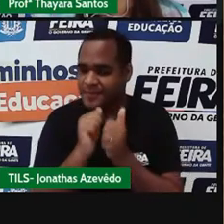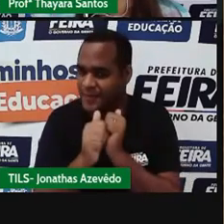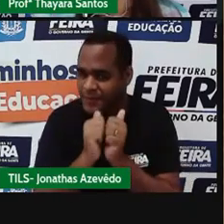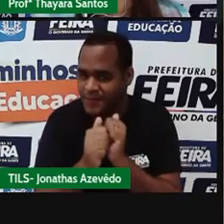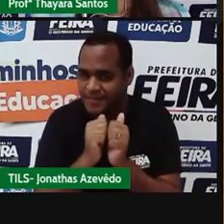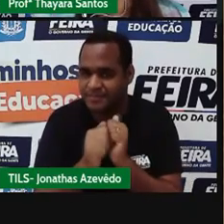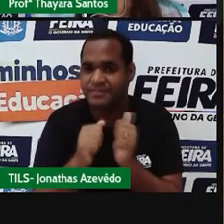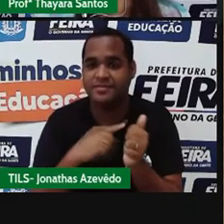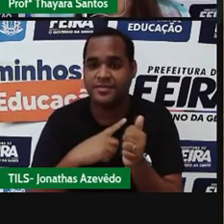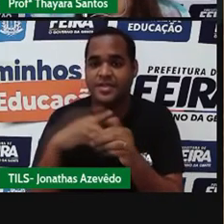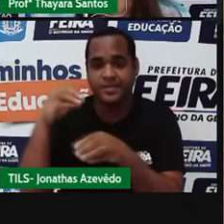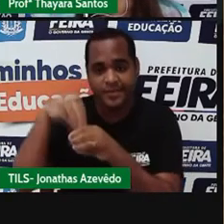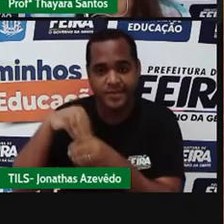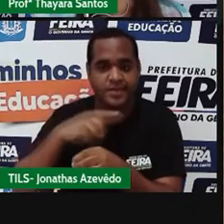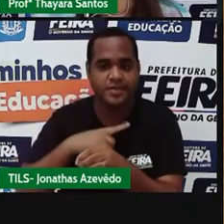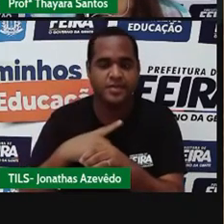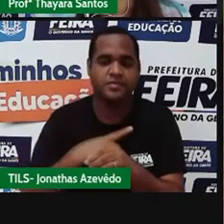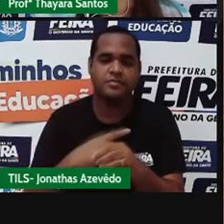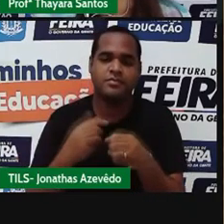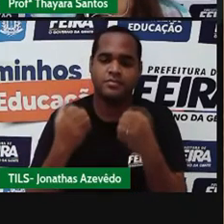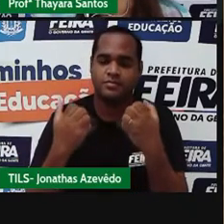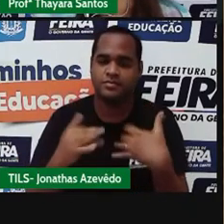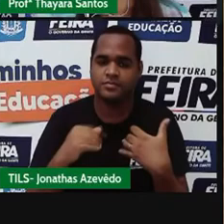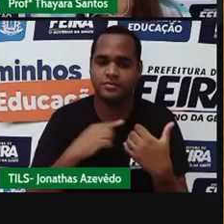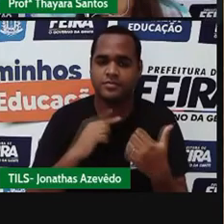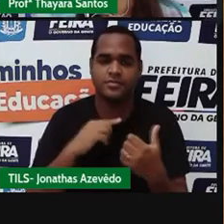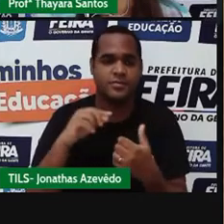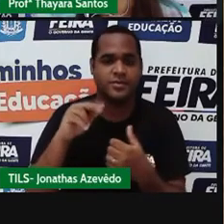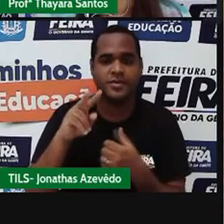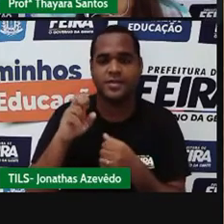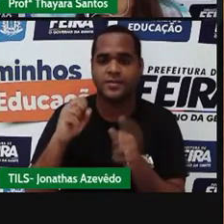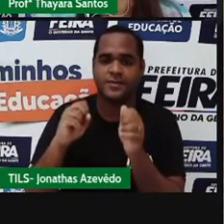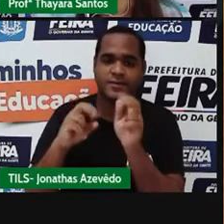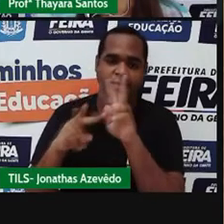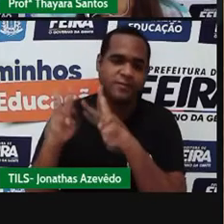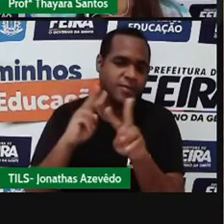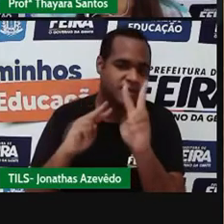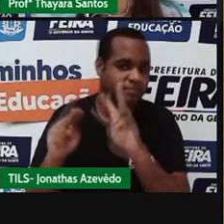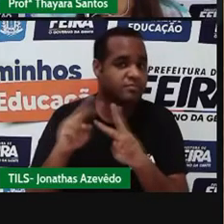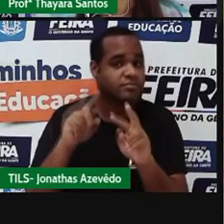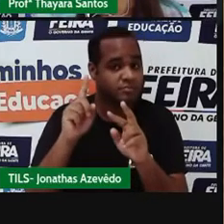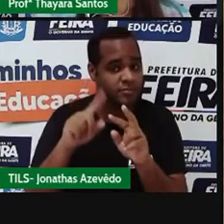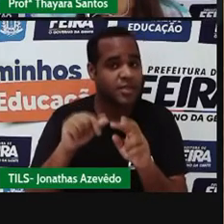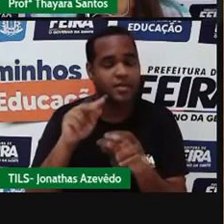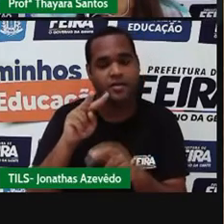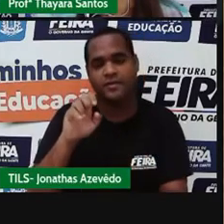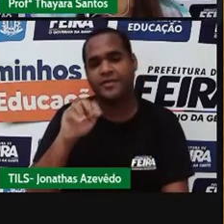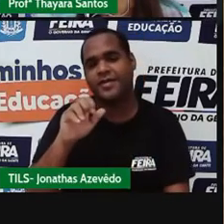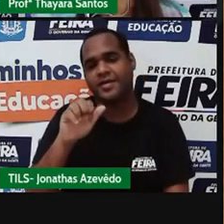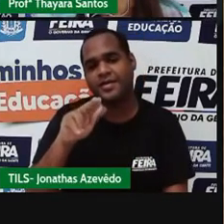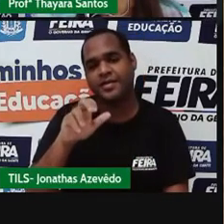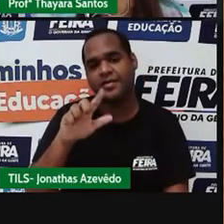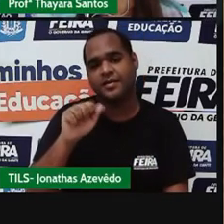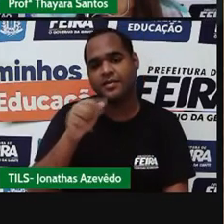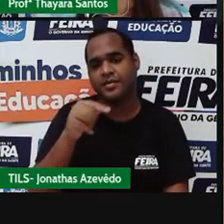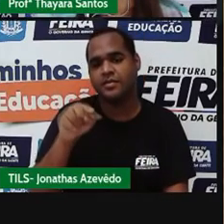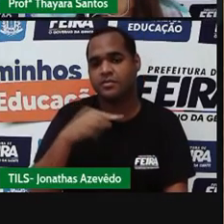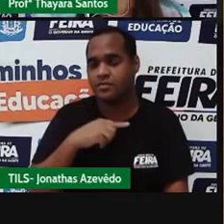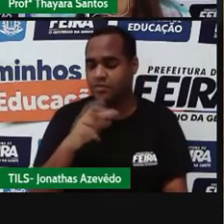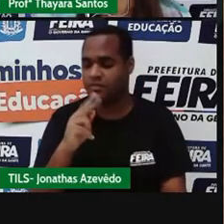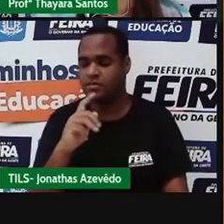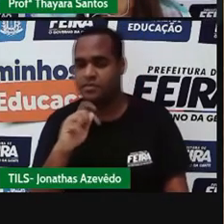permanece no recipiente. A ventilação, assim como a levigação, é o método utilizado para a separação de misturas